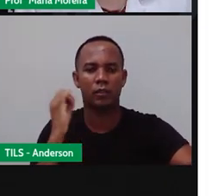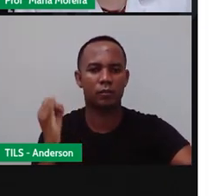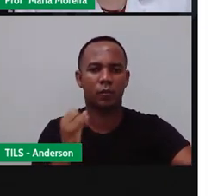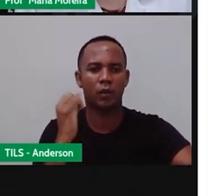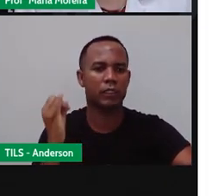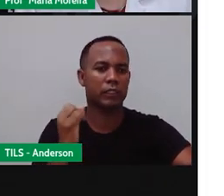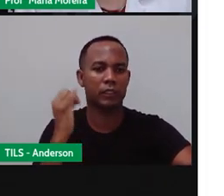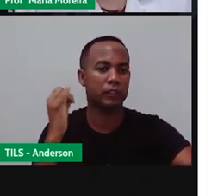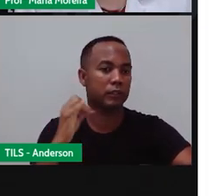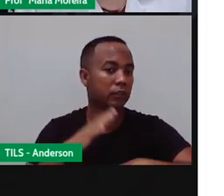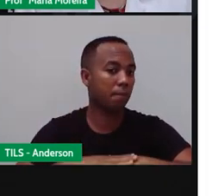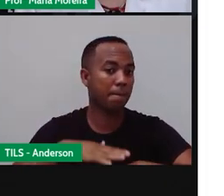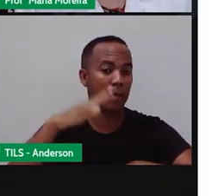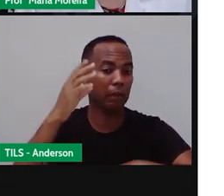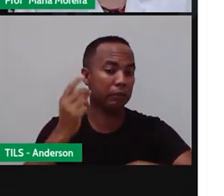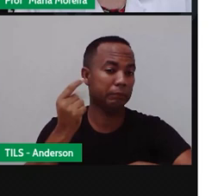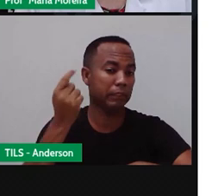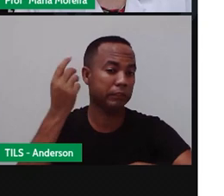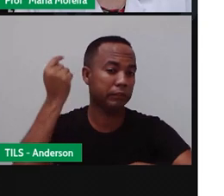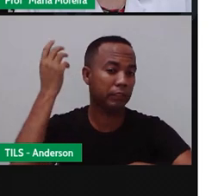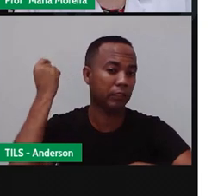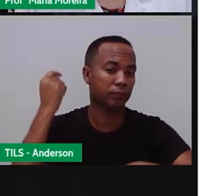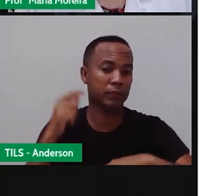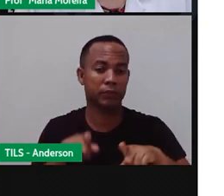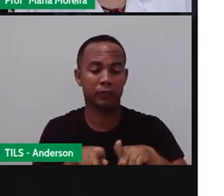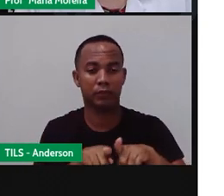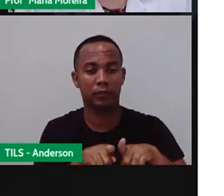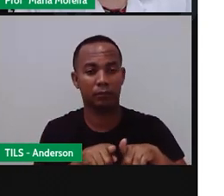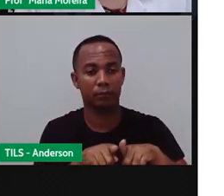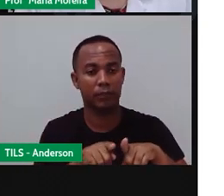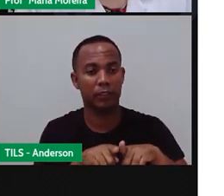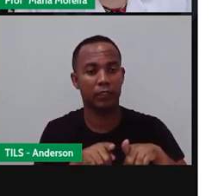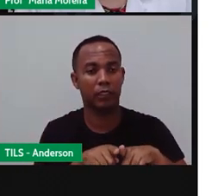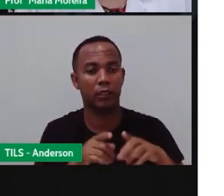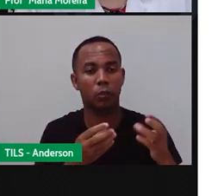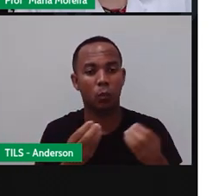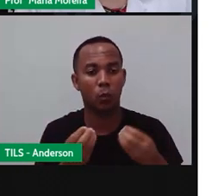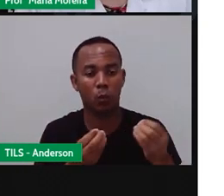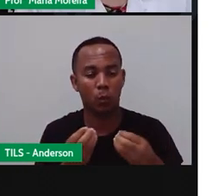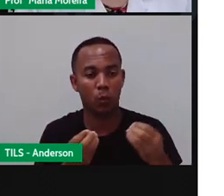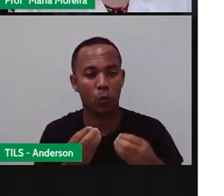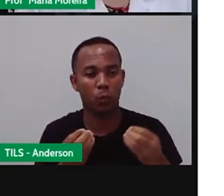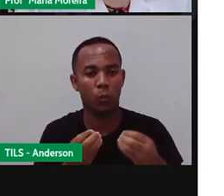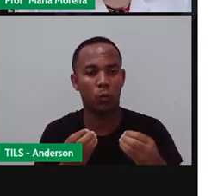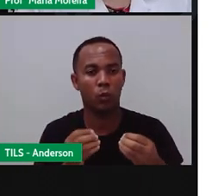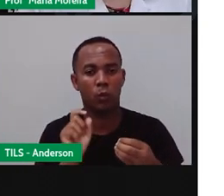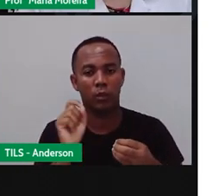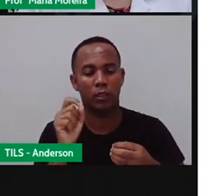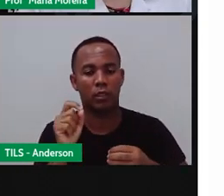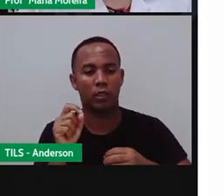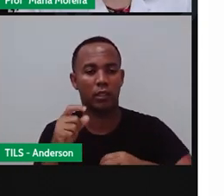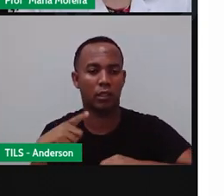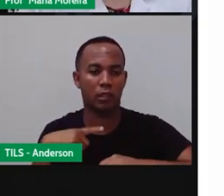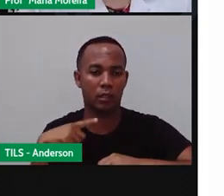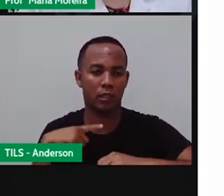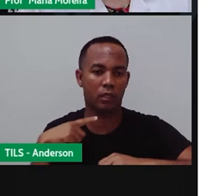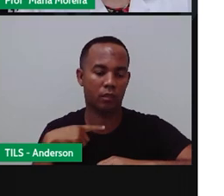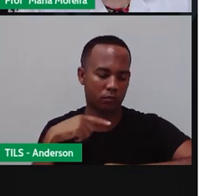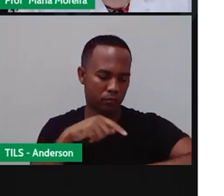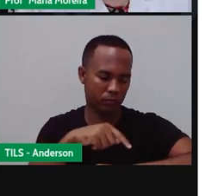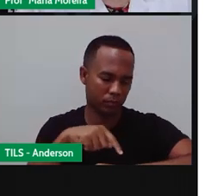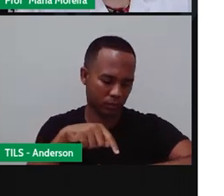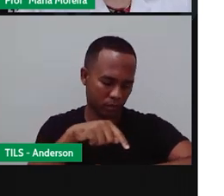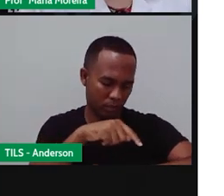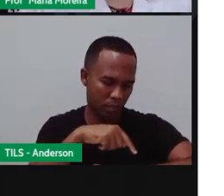humanas mais antigas. Atendendo à necessidade, de forma consistente, de medir intervalos de tempos mais